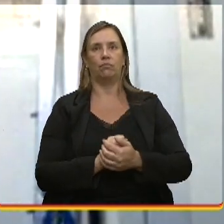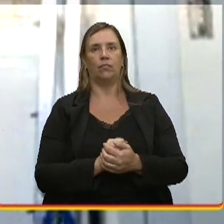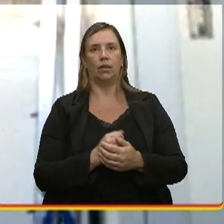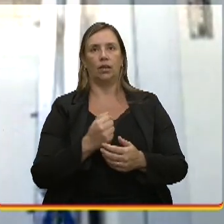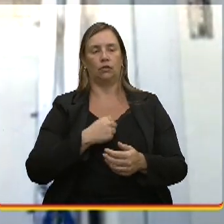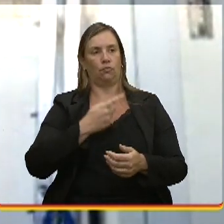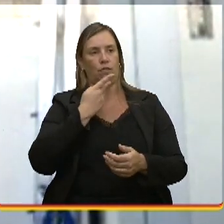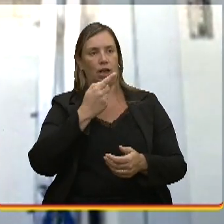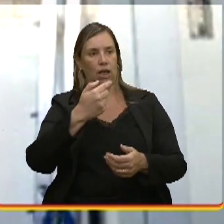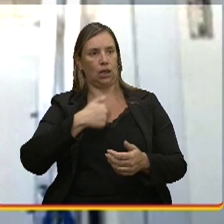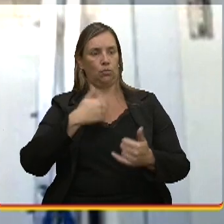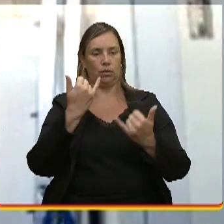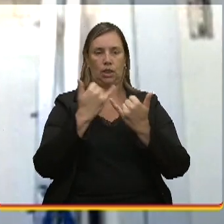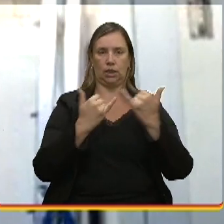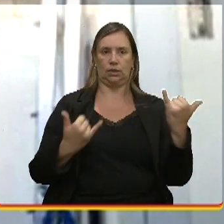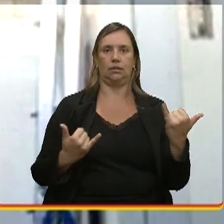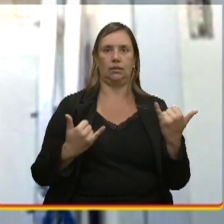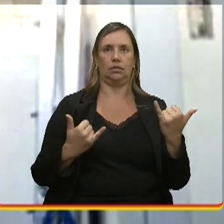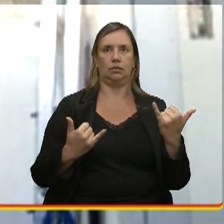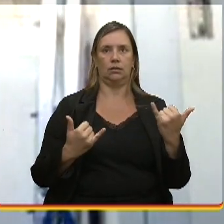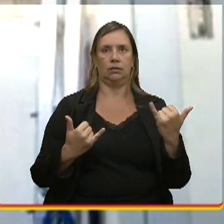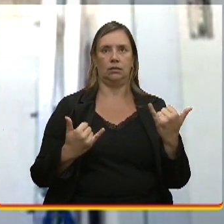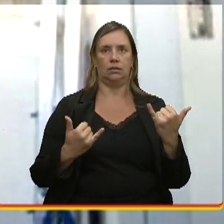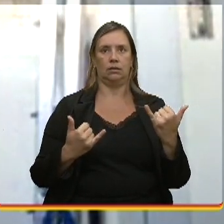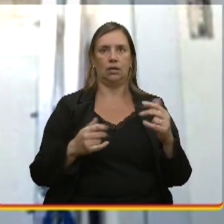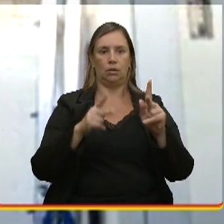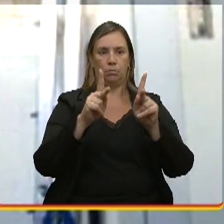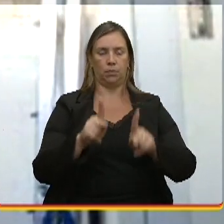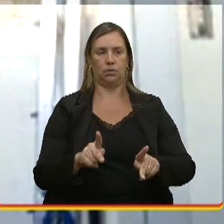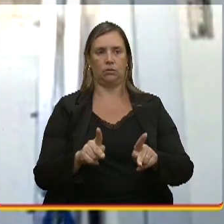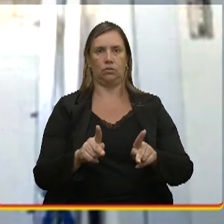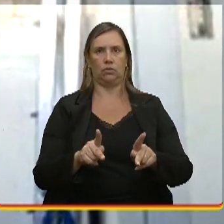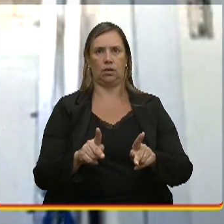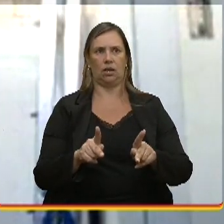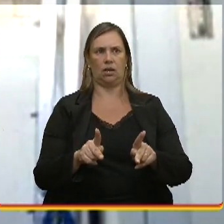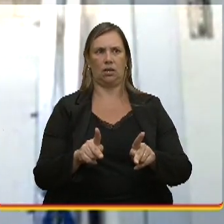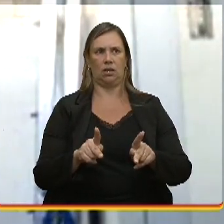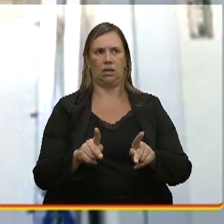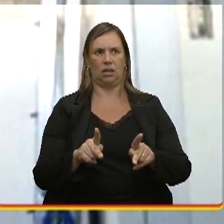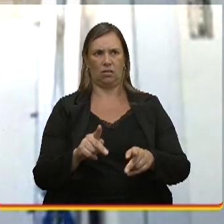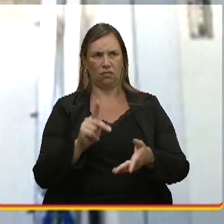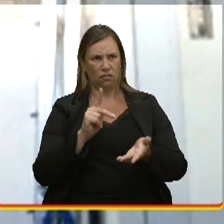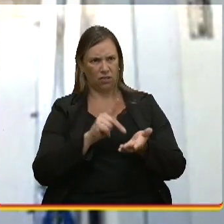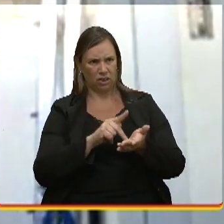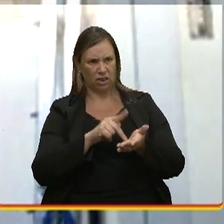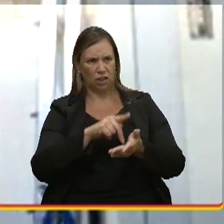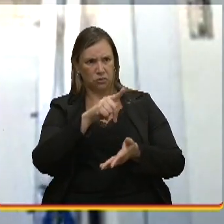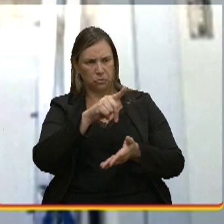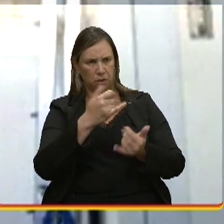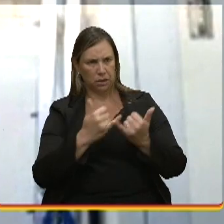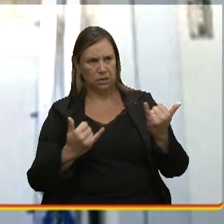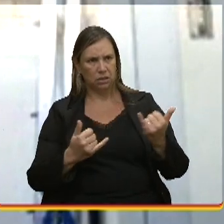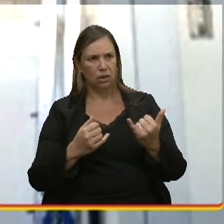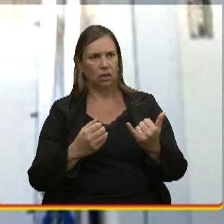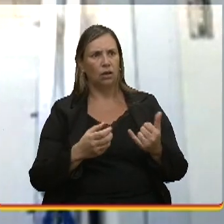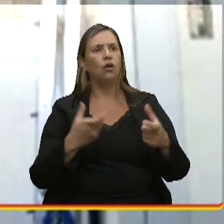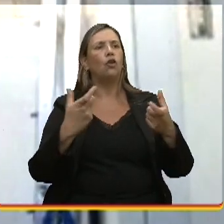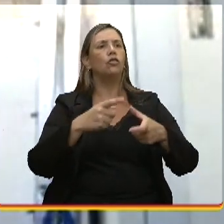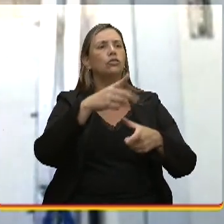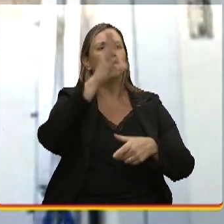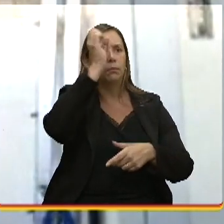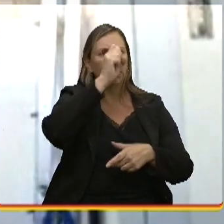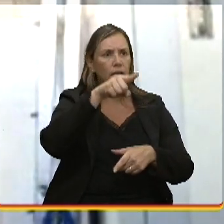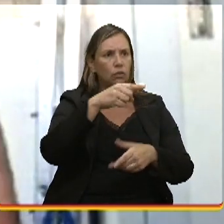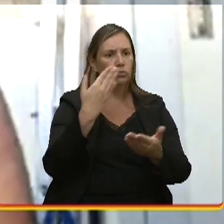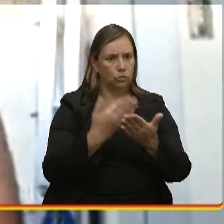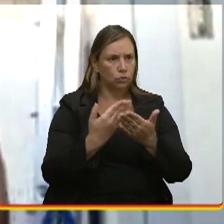assim, eu sou eletricista. A primeira coisa que as pessoas falam, é mesmo? Onde tu aprendeu? Tu estudou